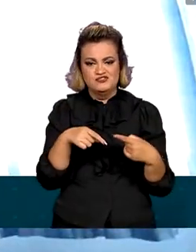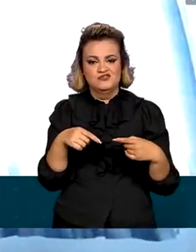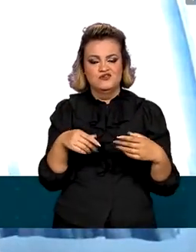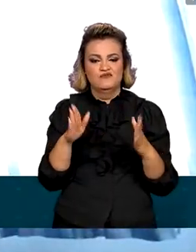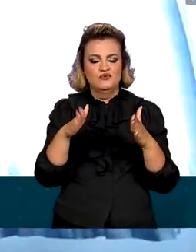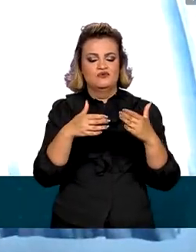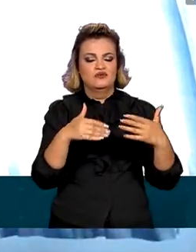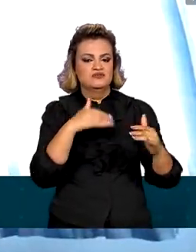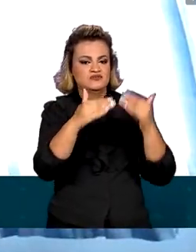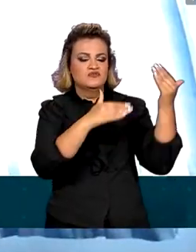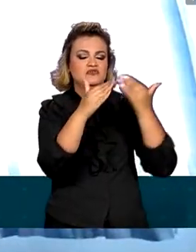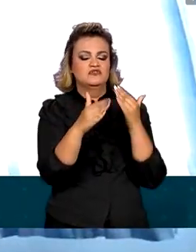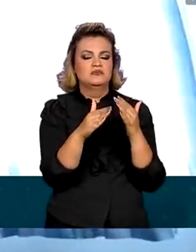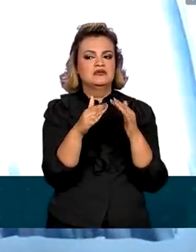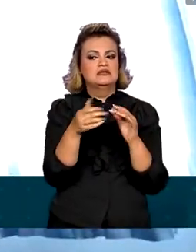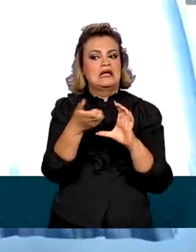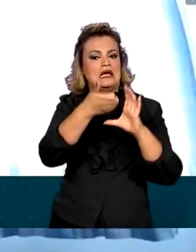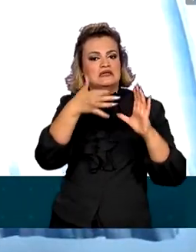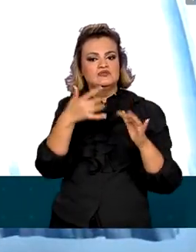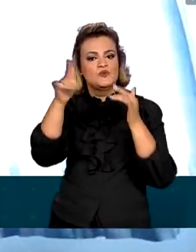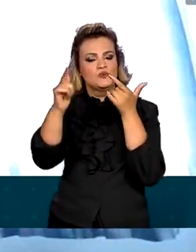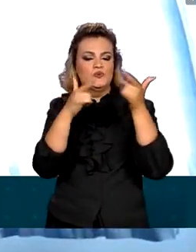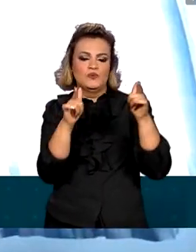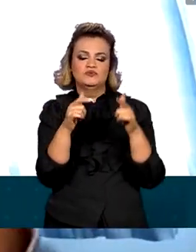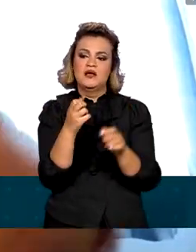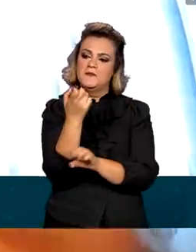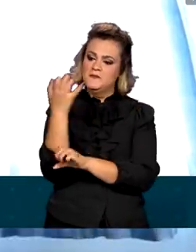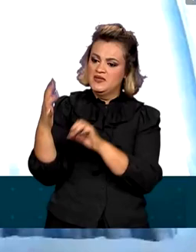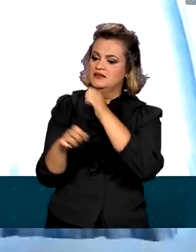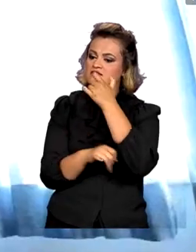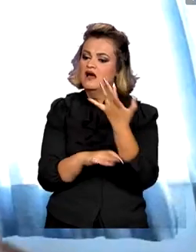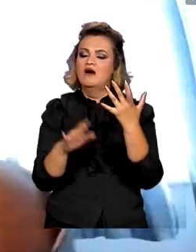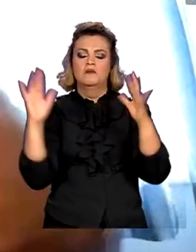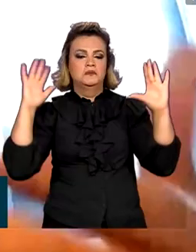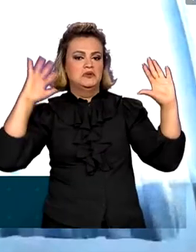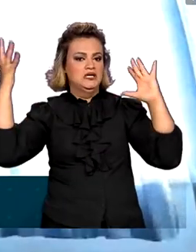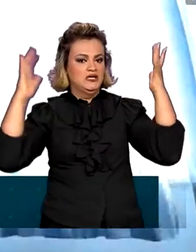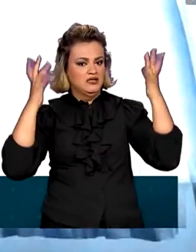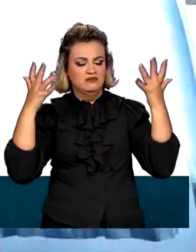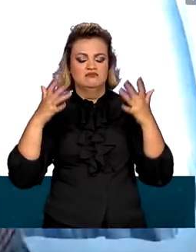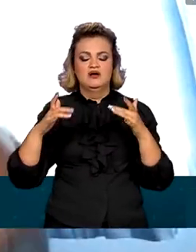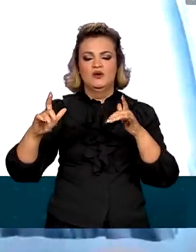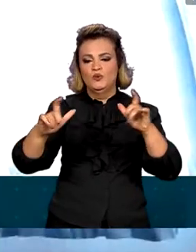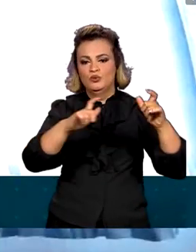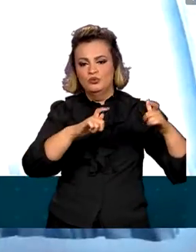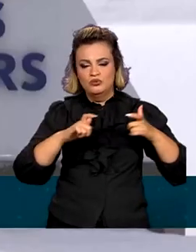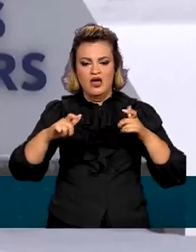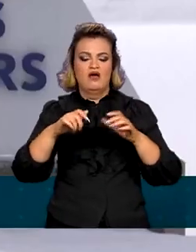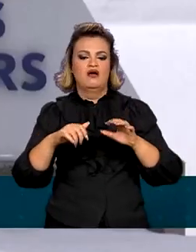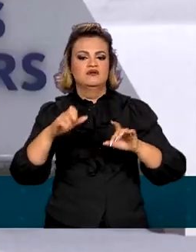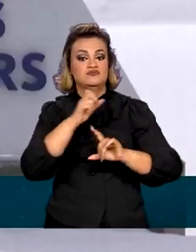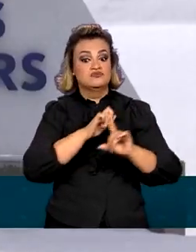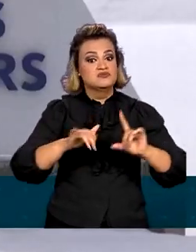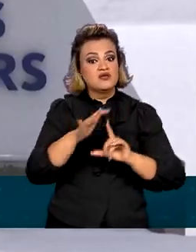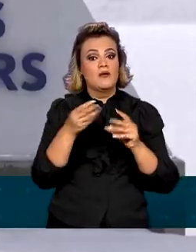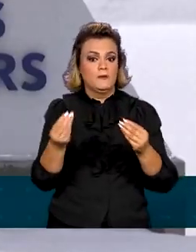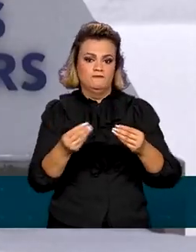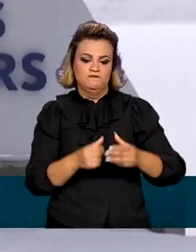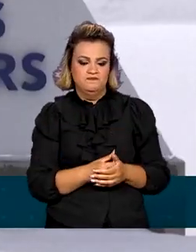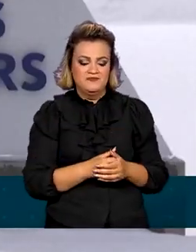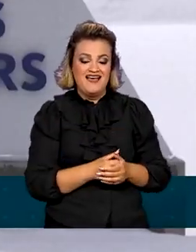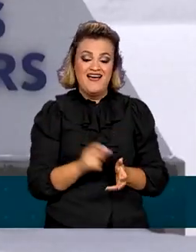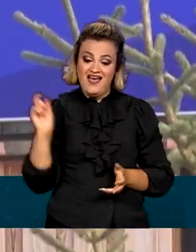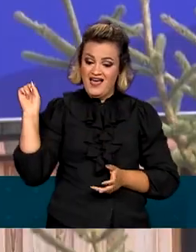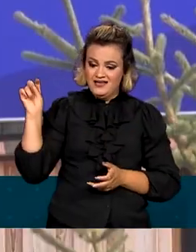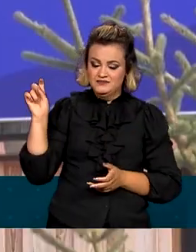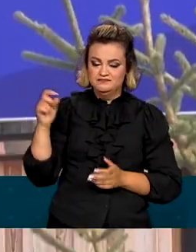várias outras dimensões. A dimensão ambiental, dimensão climática, dimensão territorial, a dimensão social. No encontro, deve ser